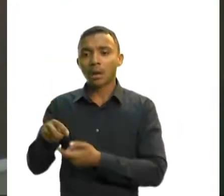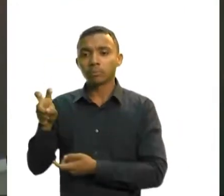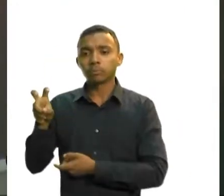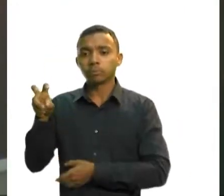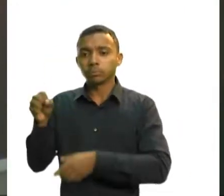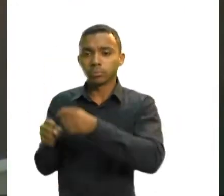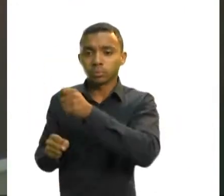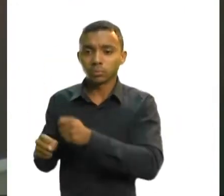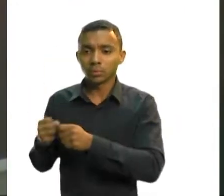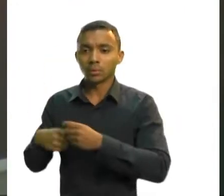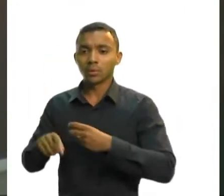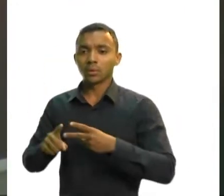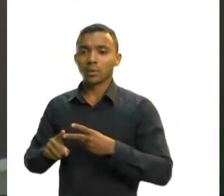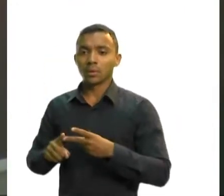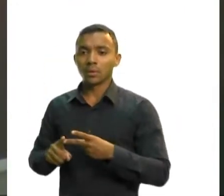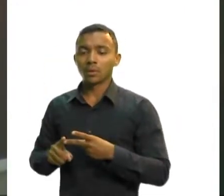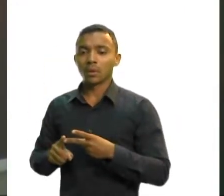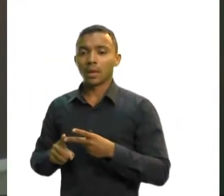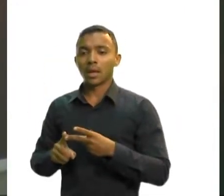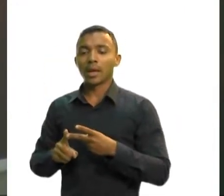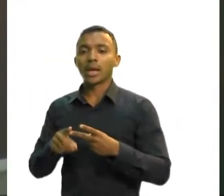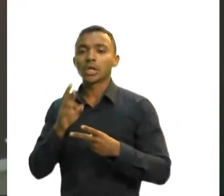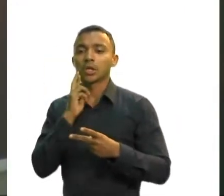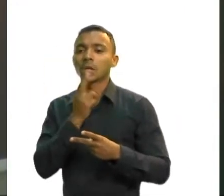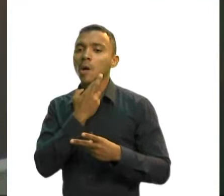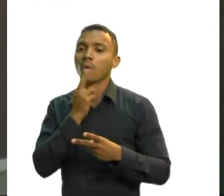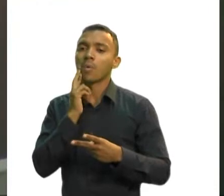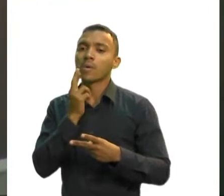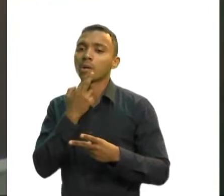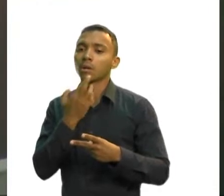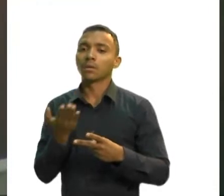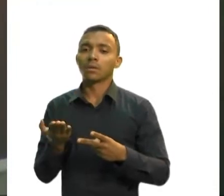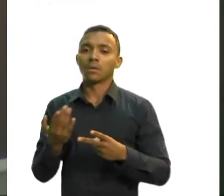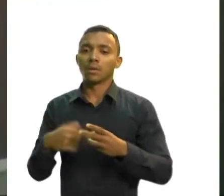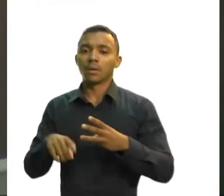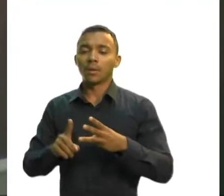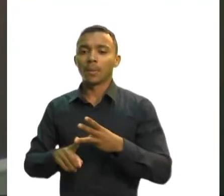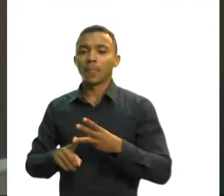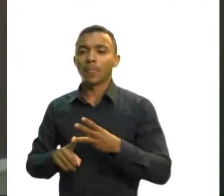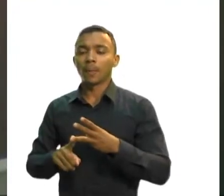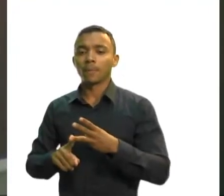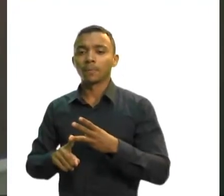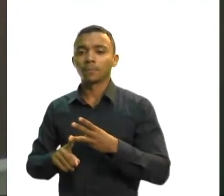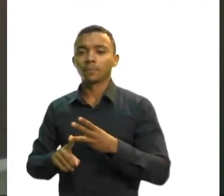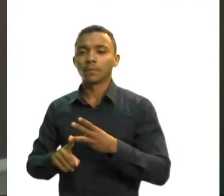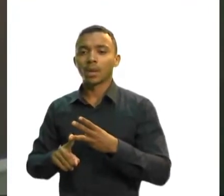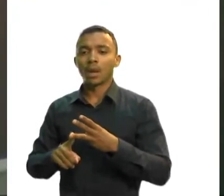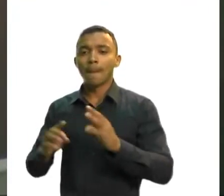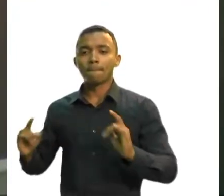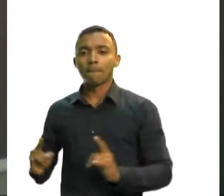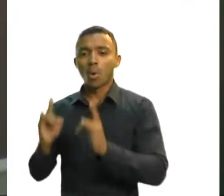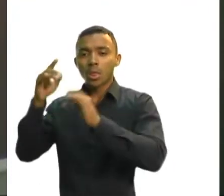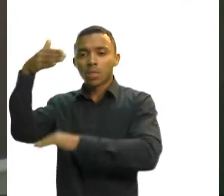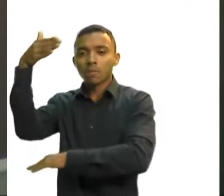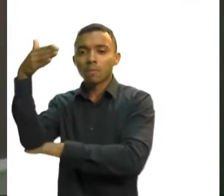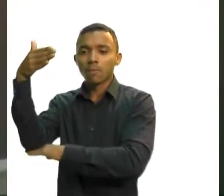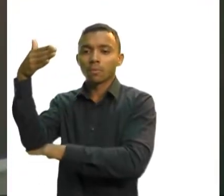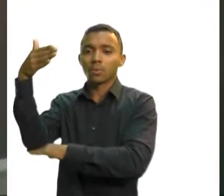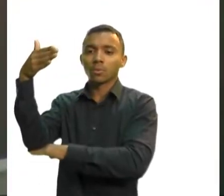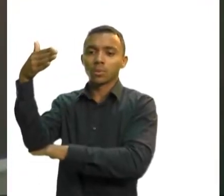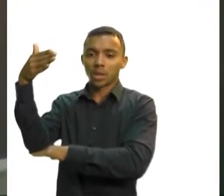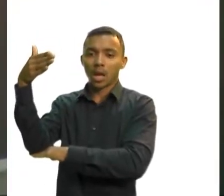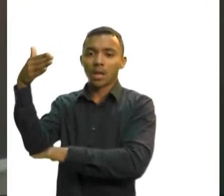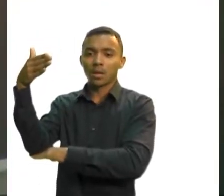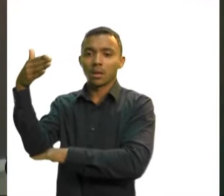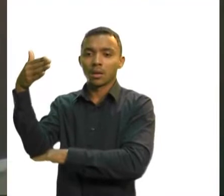dos restaurantes que fornecem para os empregados da obra, é a pousada que hospeda o engenheiro ou os coordenadores da obra, é